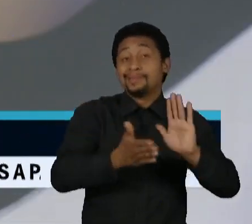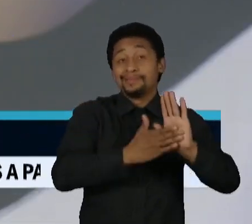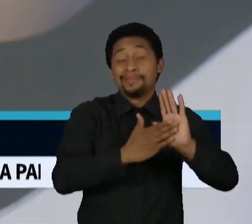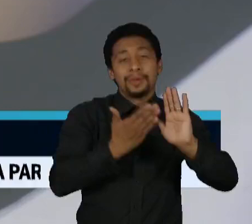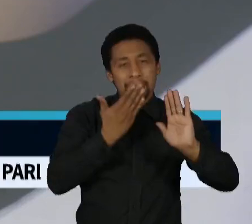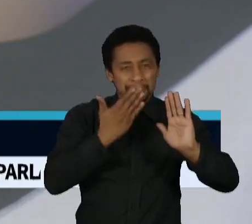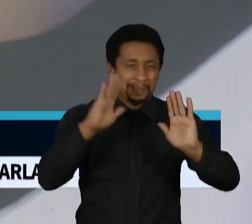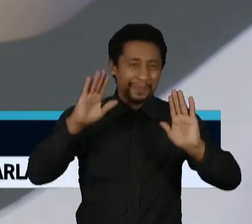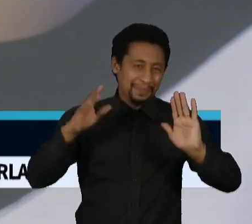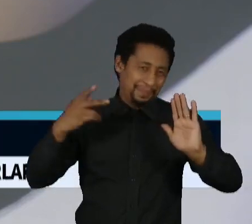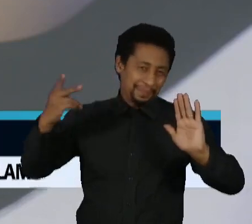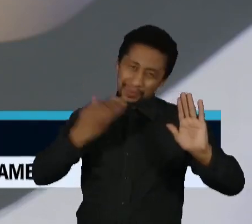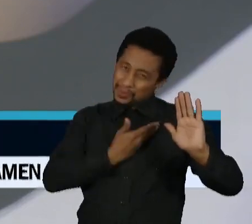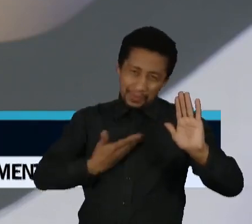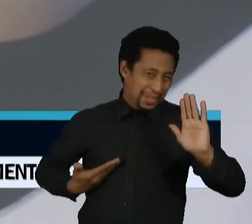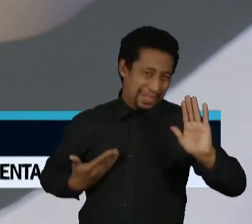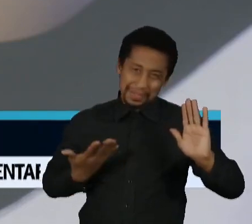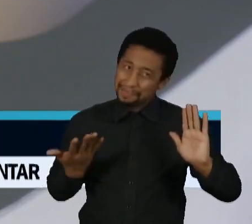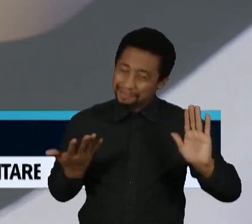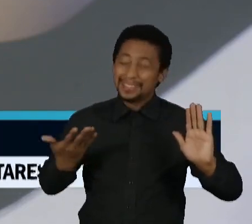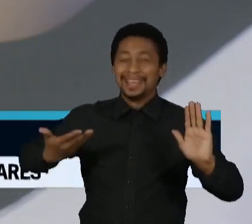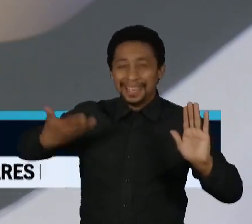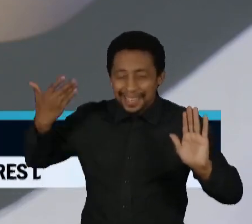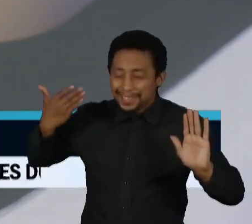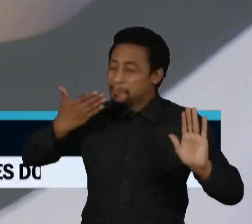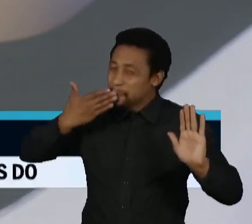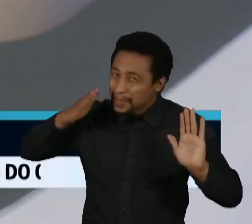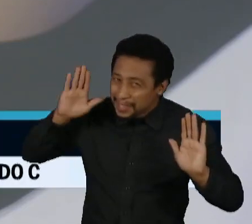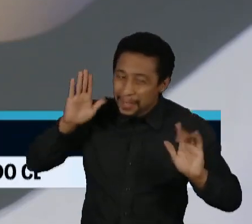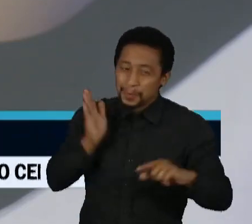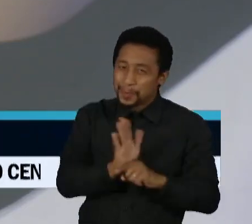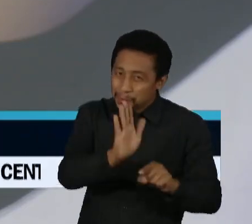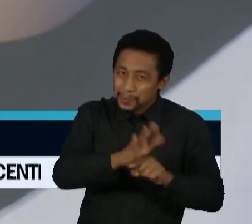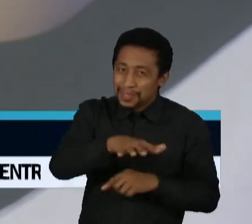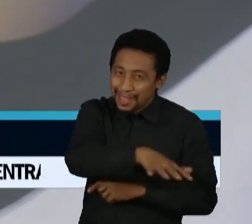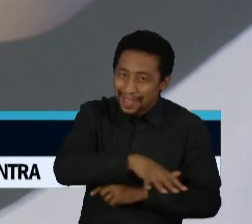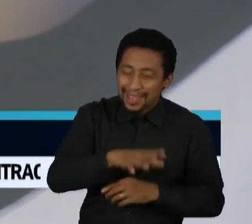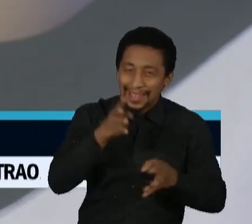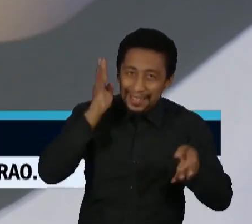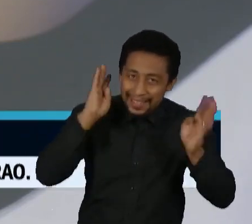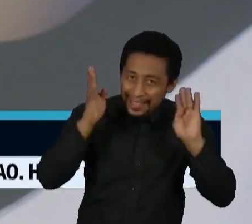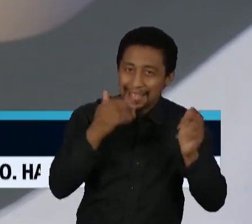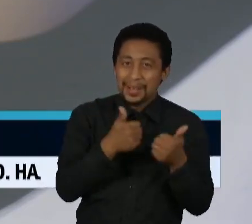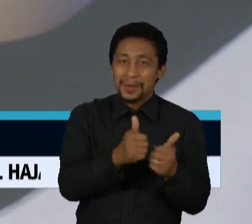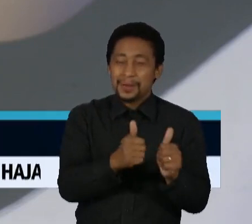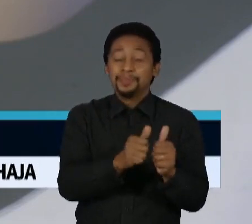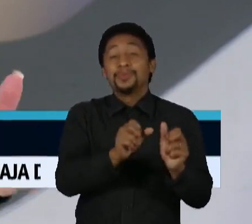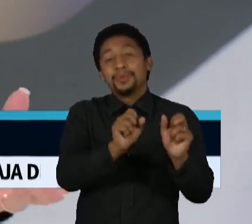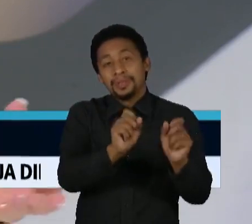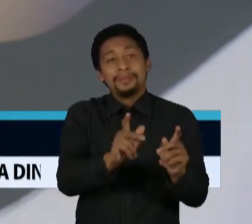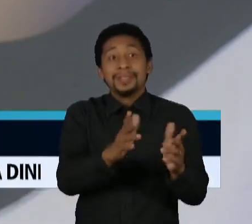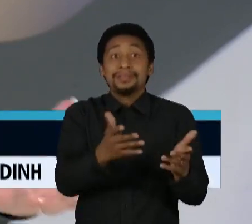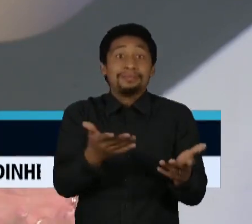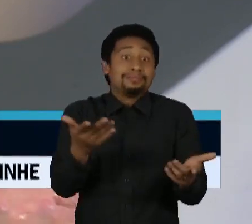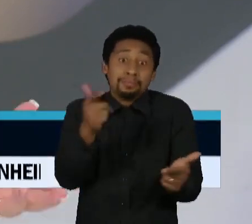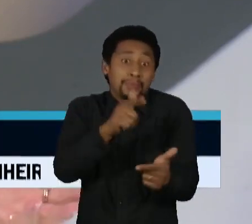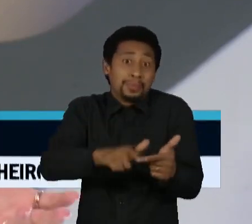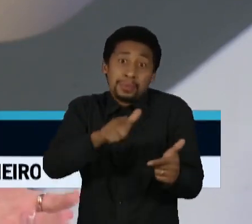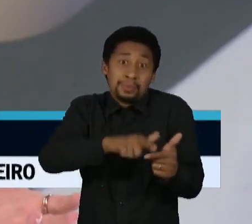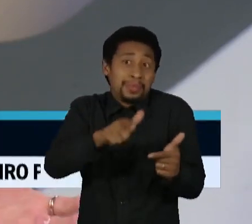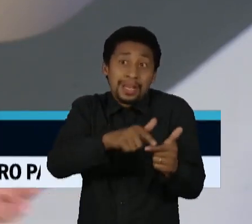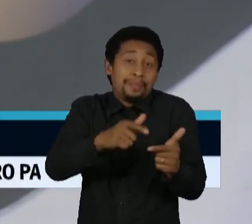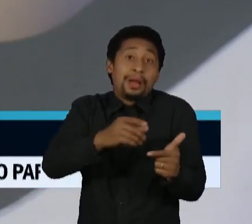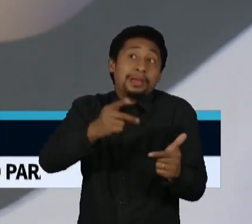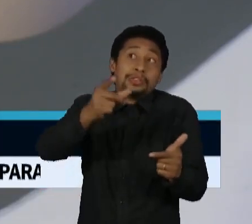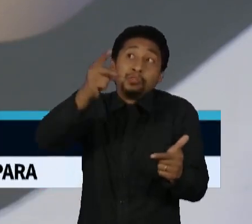setor que demanda atenção, já faz um tempo. Mas, ao mesmo tempo, você continua com os mesmos velhos problemas. Questões estruturais